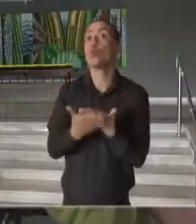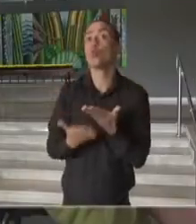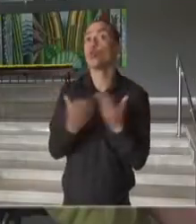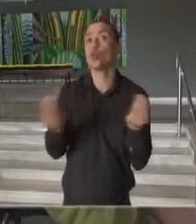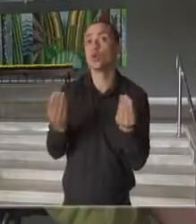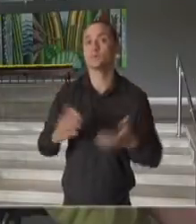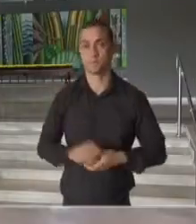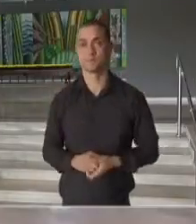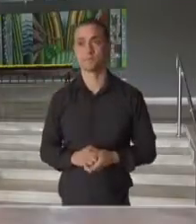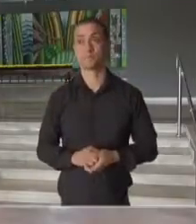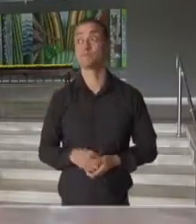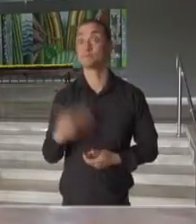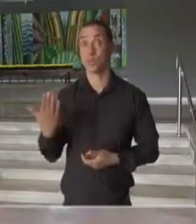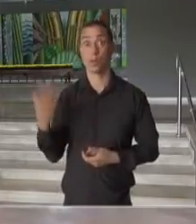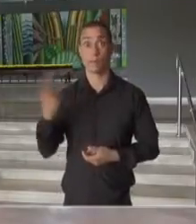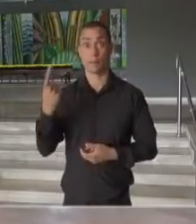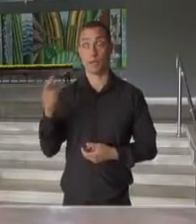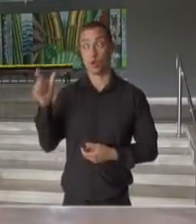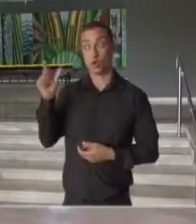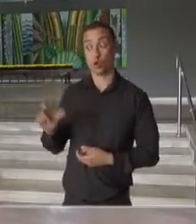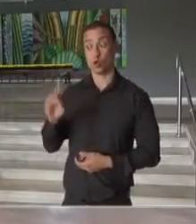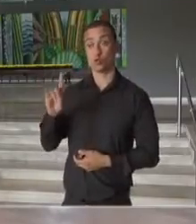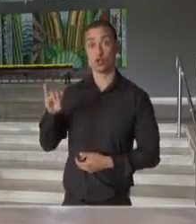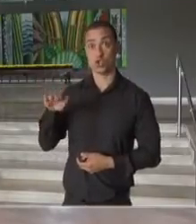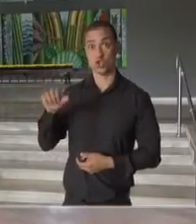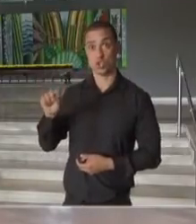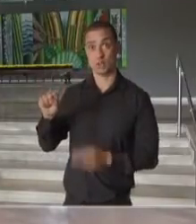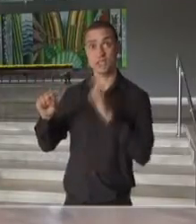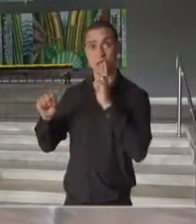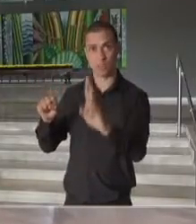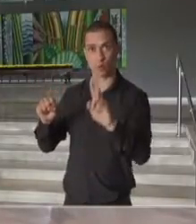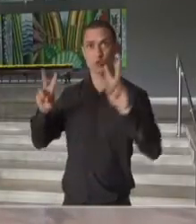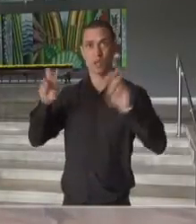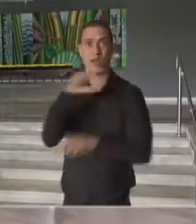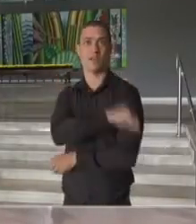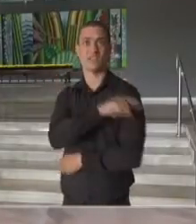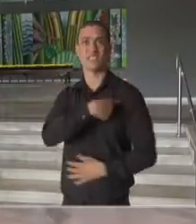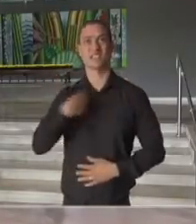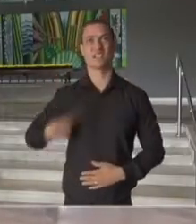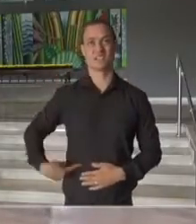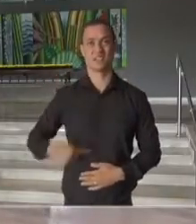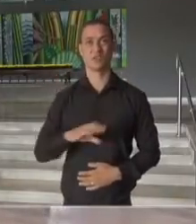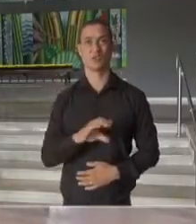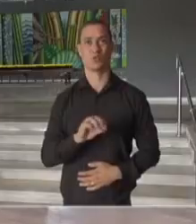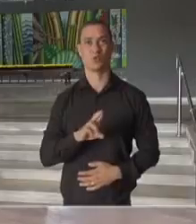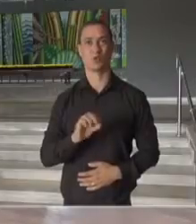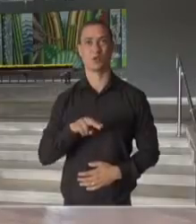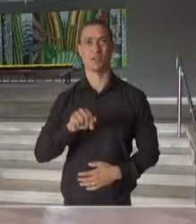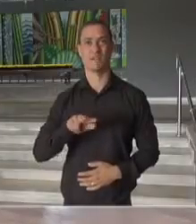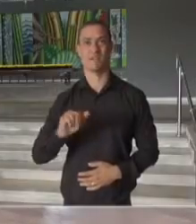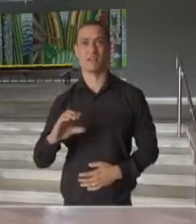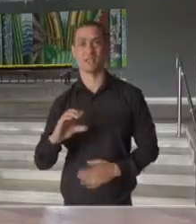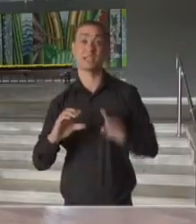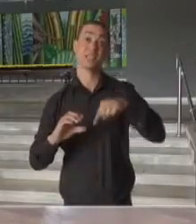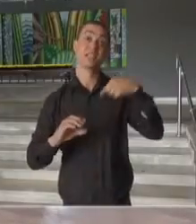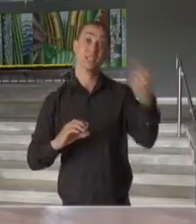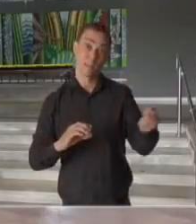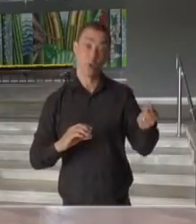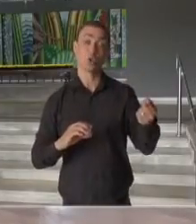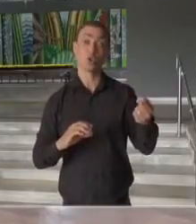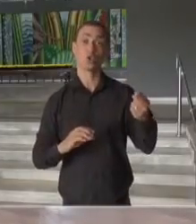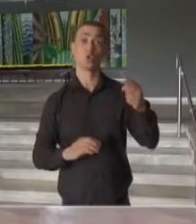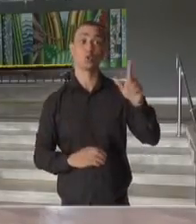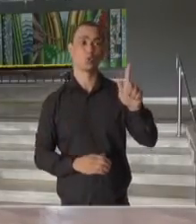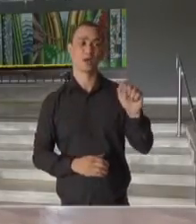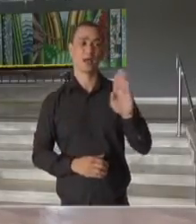Obrigado, Tainá. Vamos começar, então, com o Dimas Covas, respondendo sobre a Coronavac, e, na sequência, o